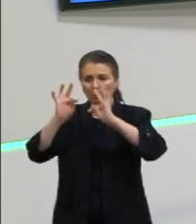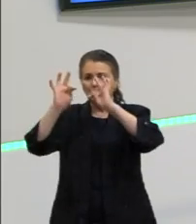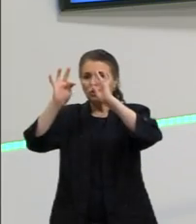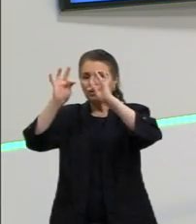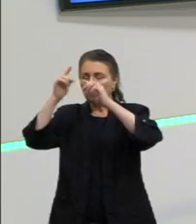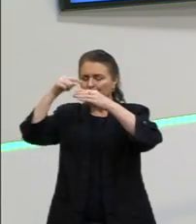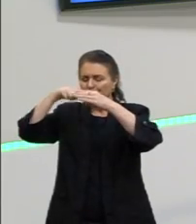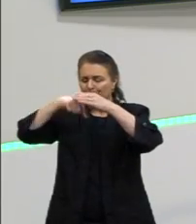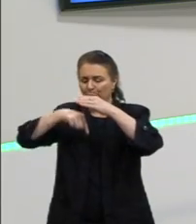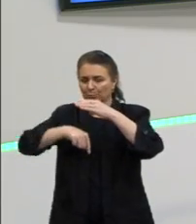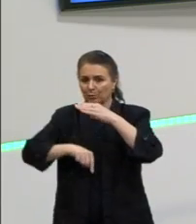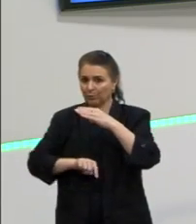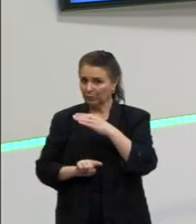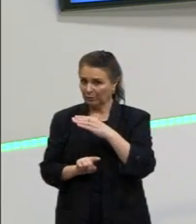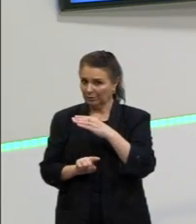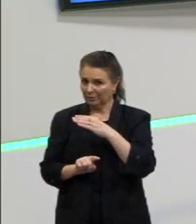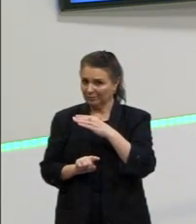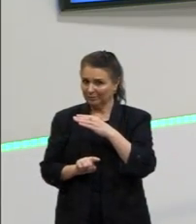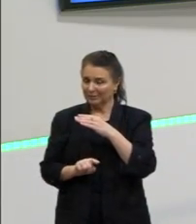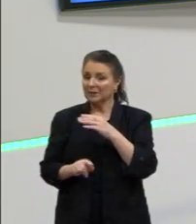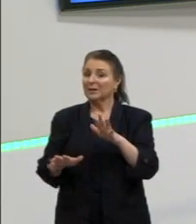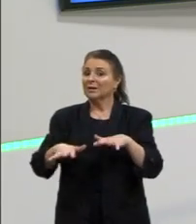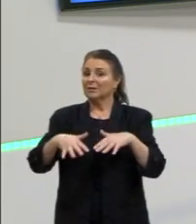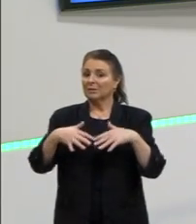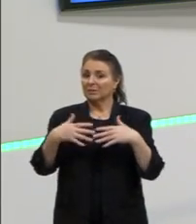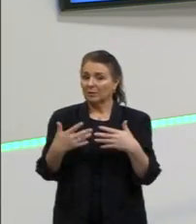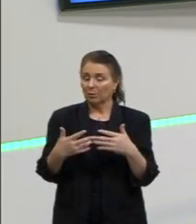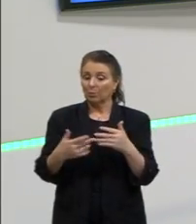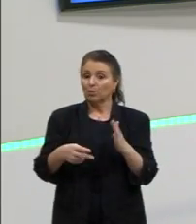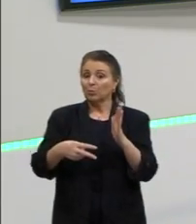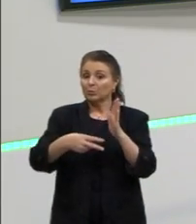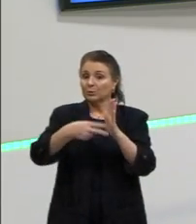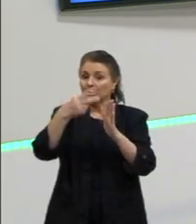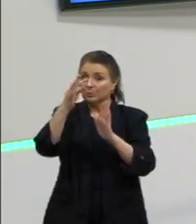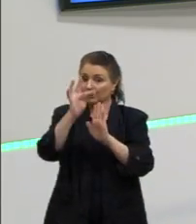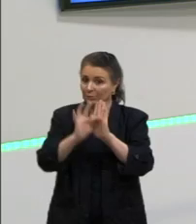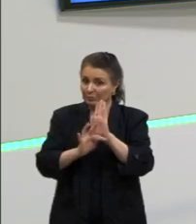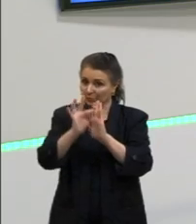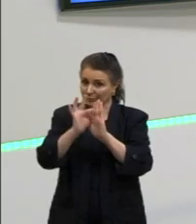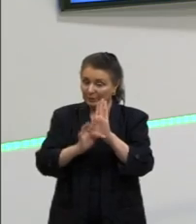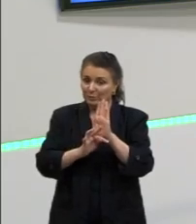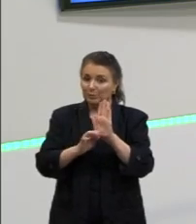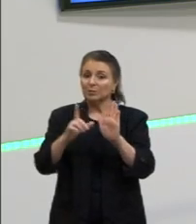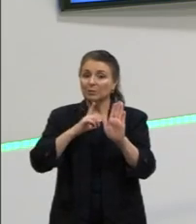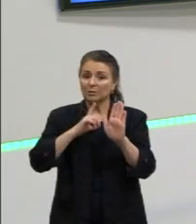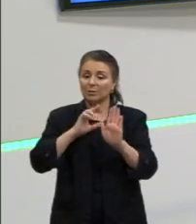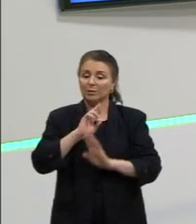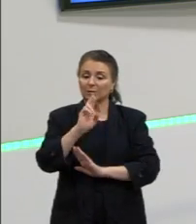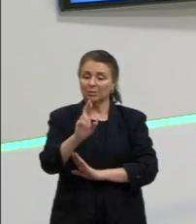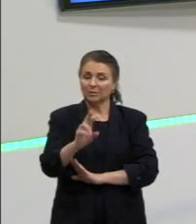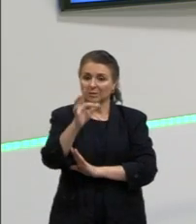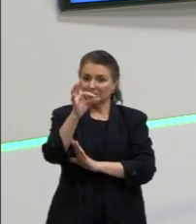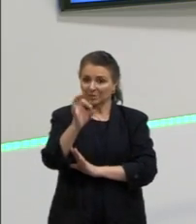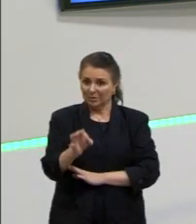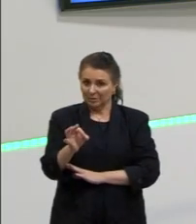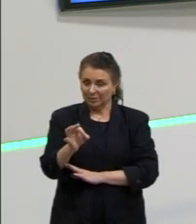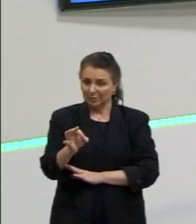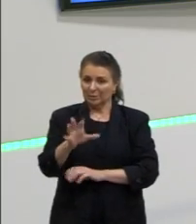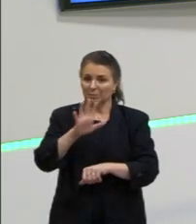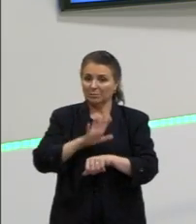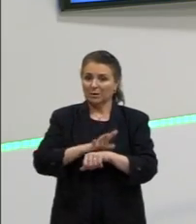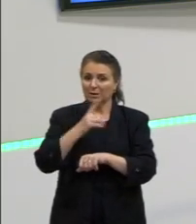dessa ótica, e a gente vê que o segundo texto nos traz a resposta correta. Vamos passar mais um aqui?